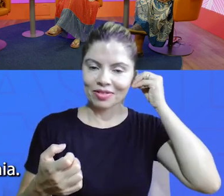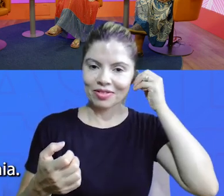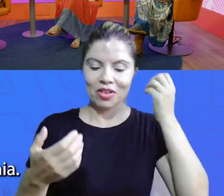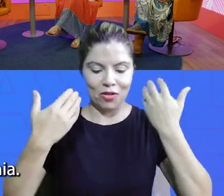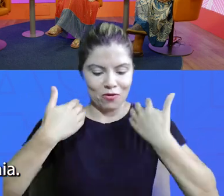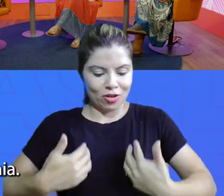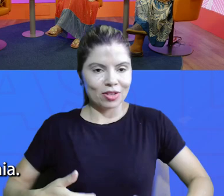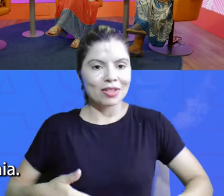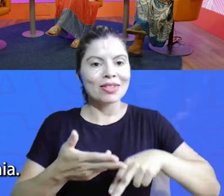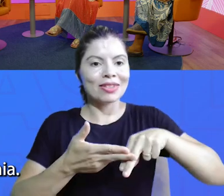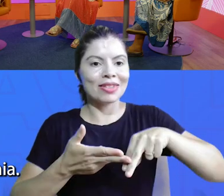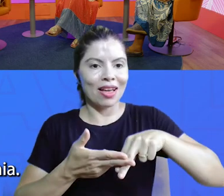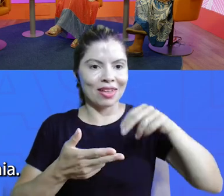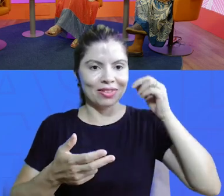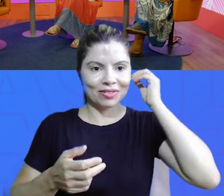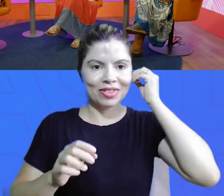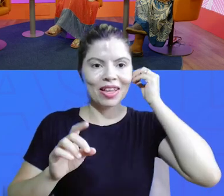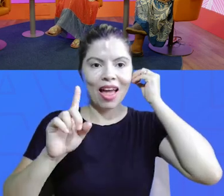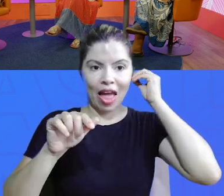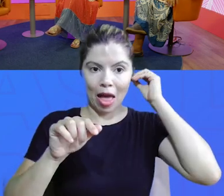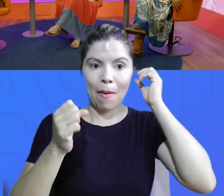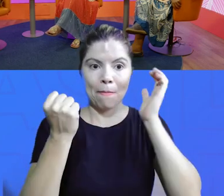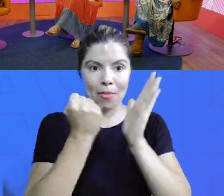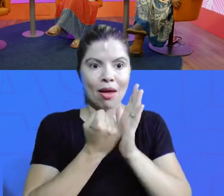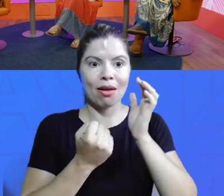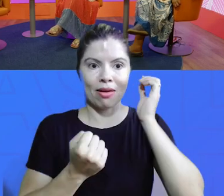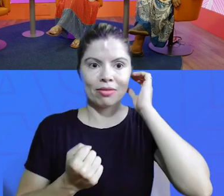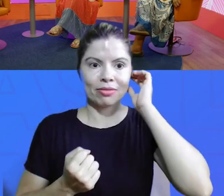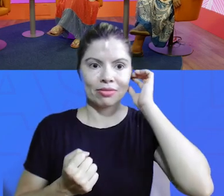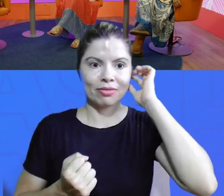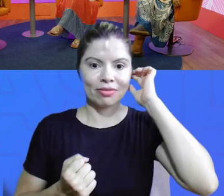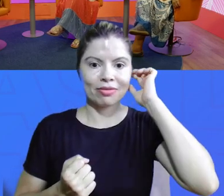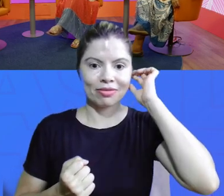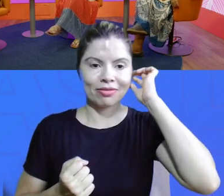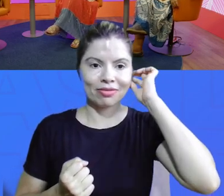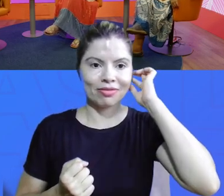gente, a minha mãe é vestida de saia, gente, eu amei, gente!